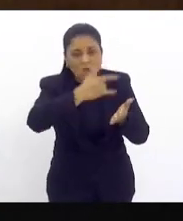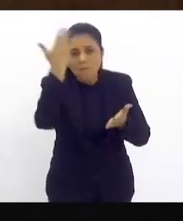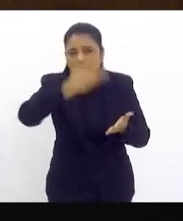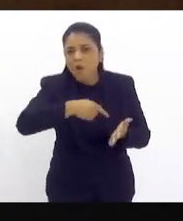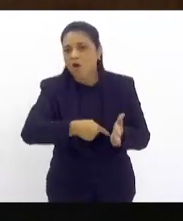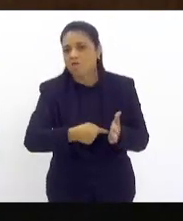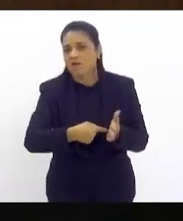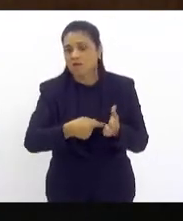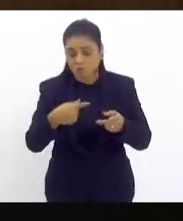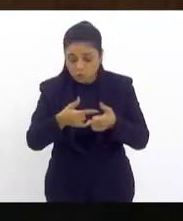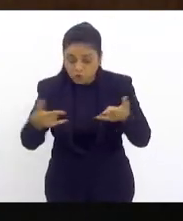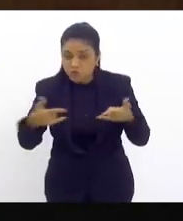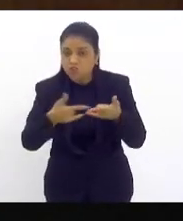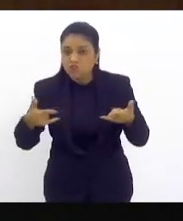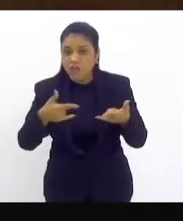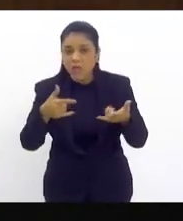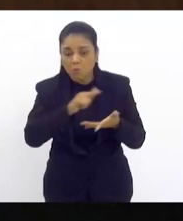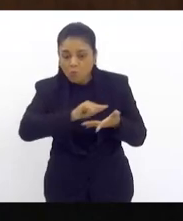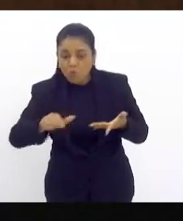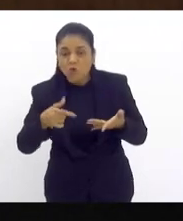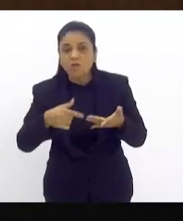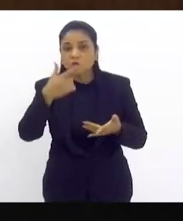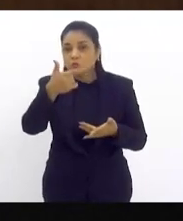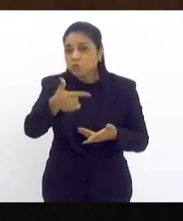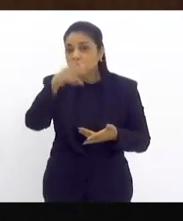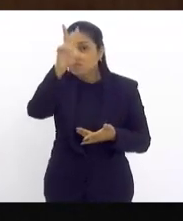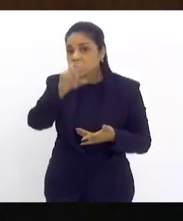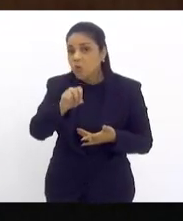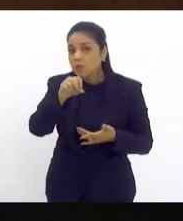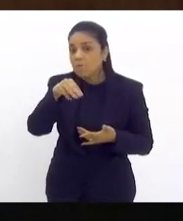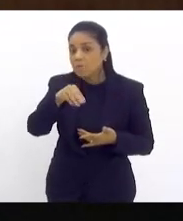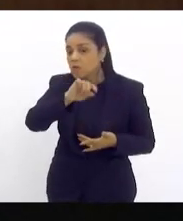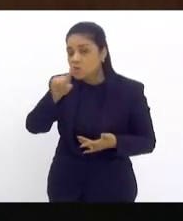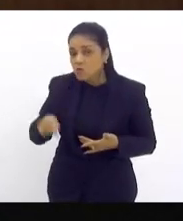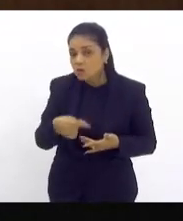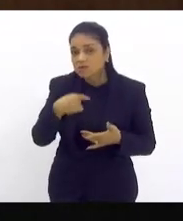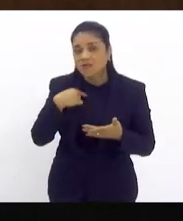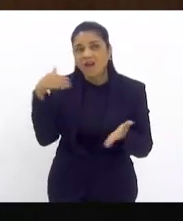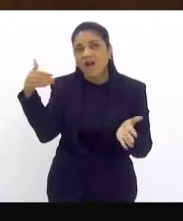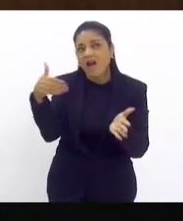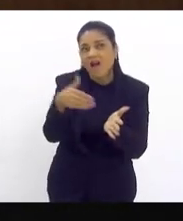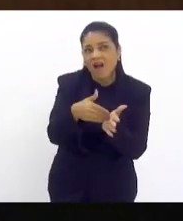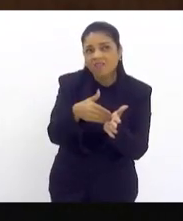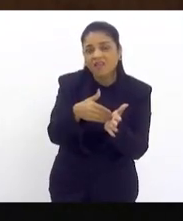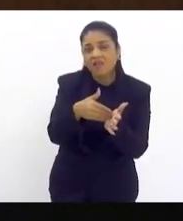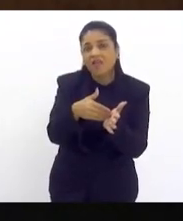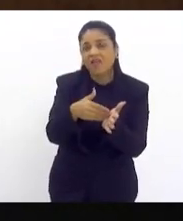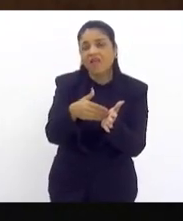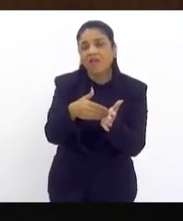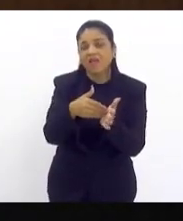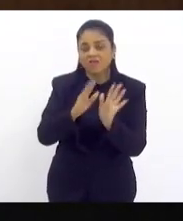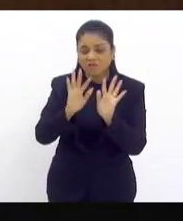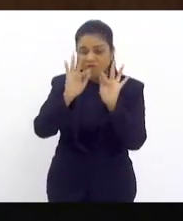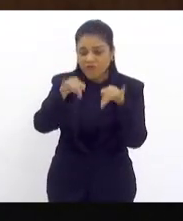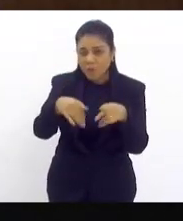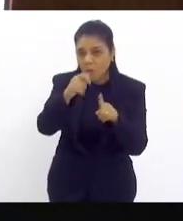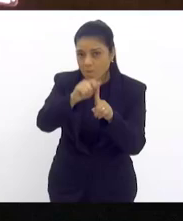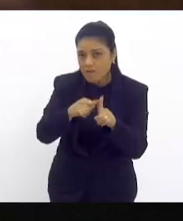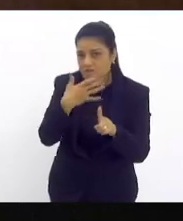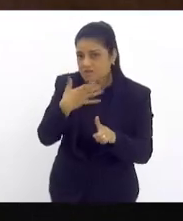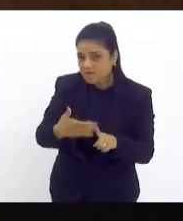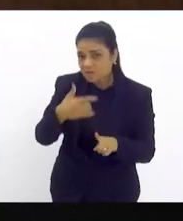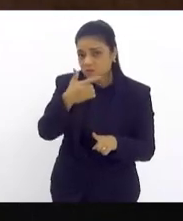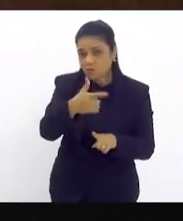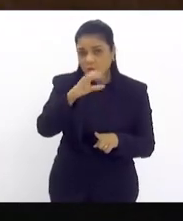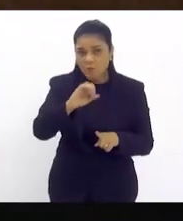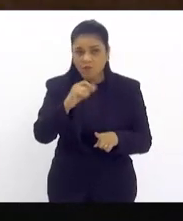branco à Supervia, 250 milhões de reais, que era para ser gasto até o final de 2022. E até agora não foi